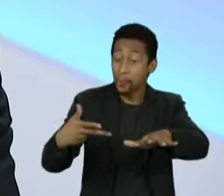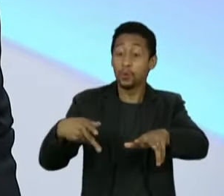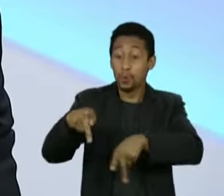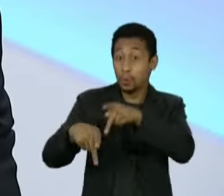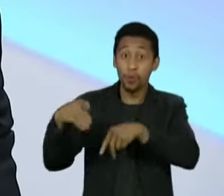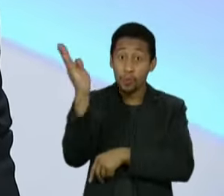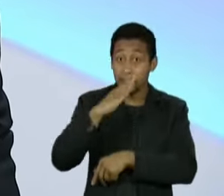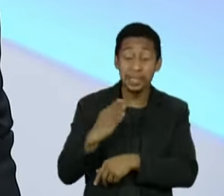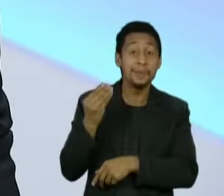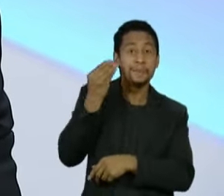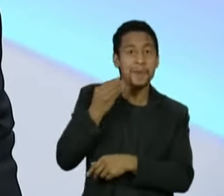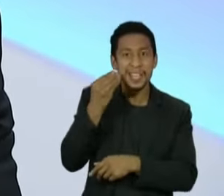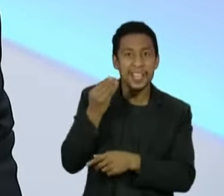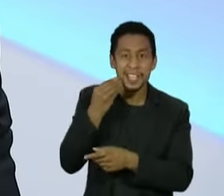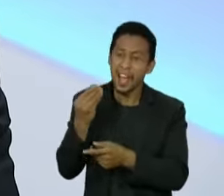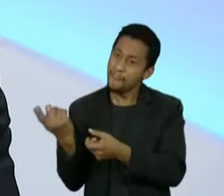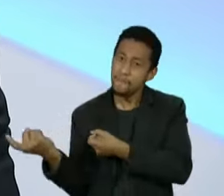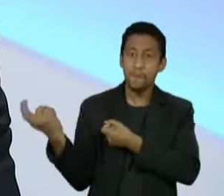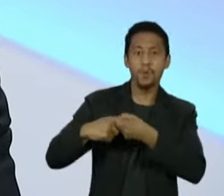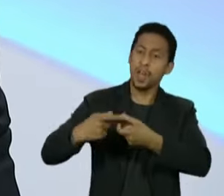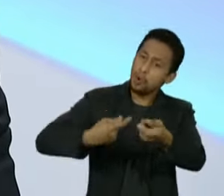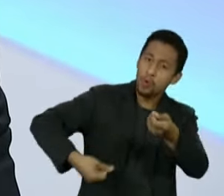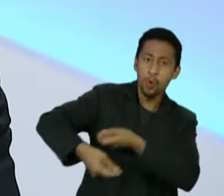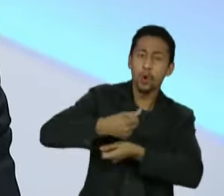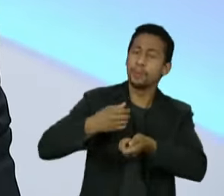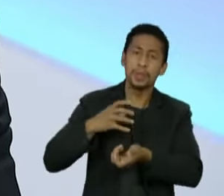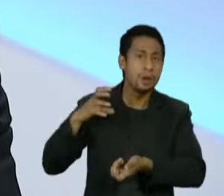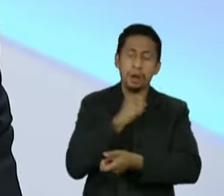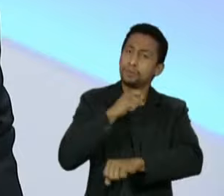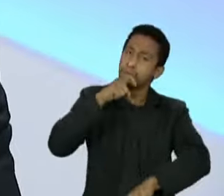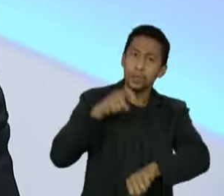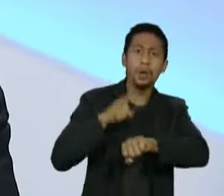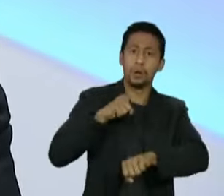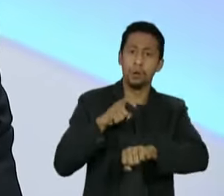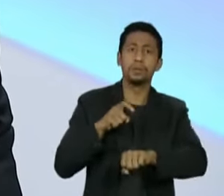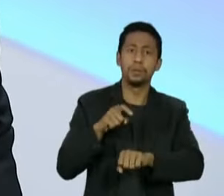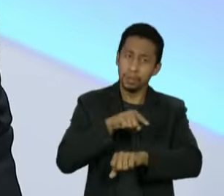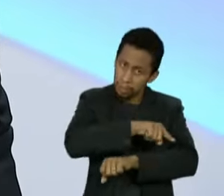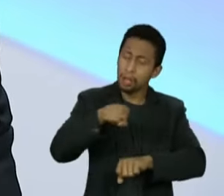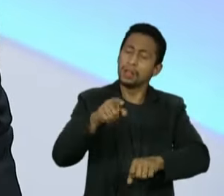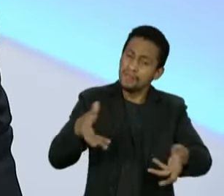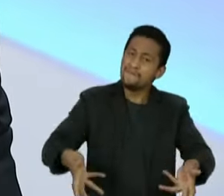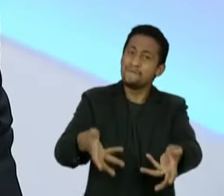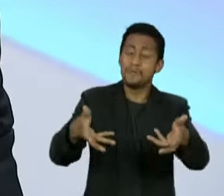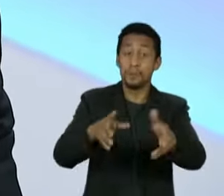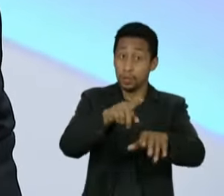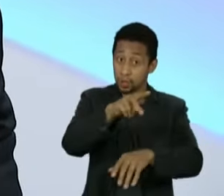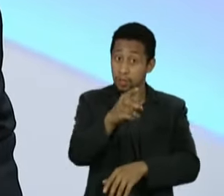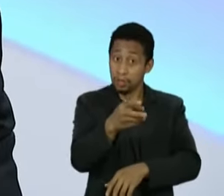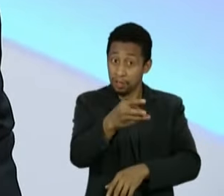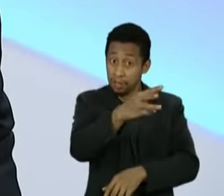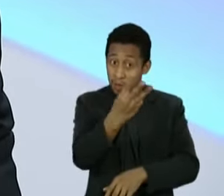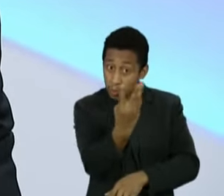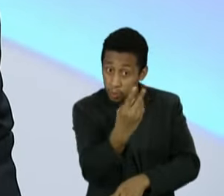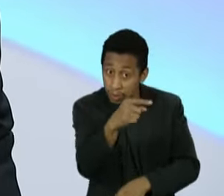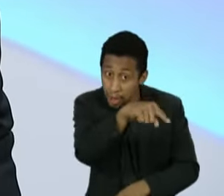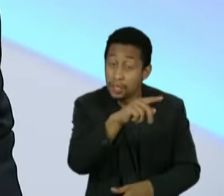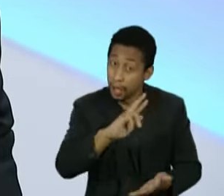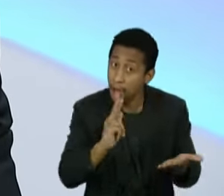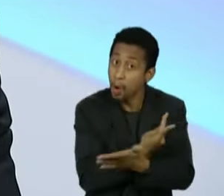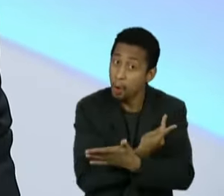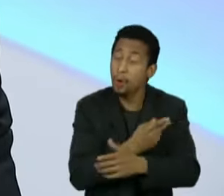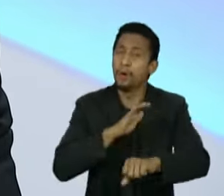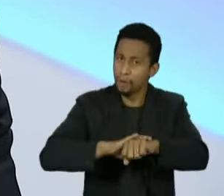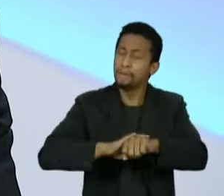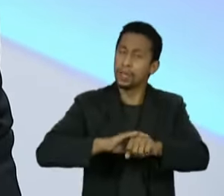rapidamente para ter uma retomada. Eles acreditavam numa retomada econômica imediata. Eles, obviamente, estavam errados. Eles cometeram vários crimes para que isso acontecesse.